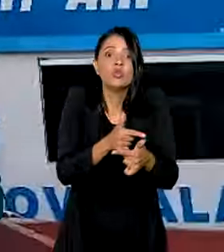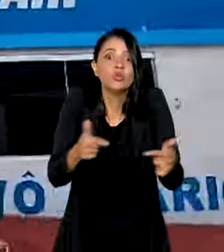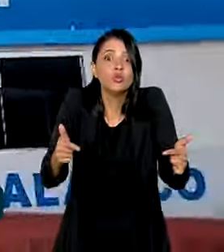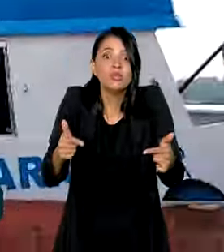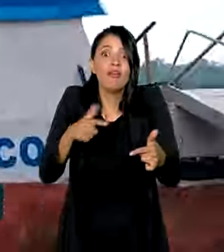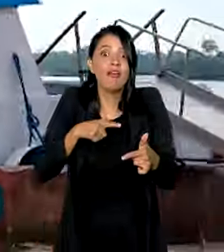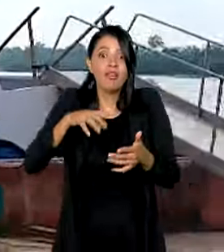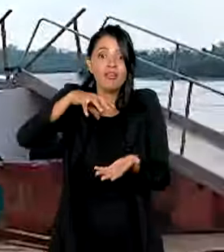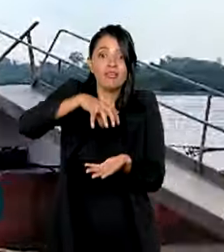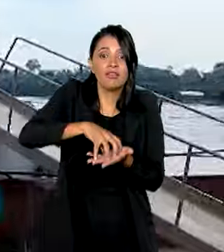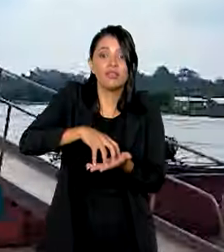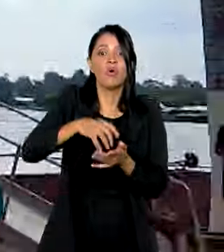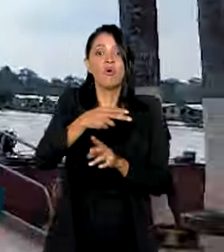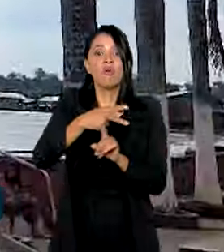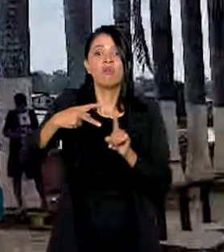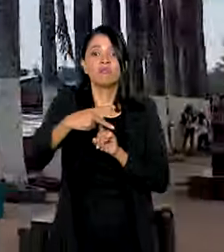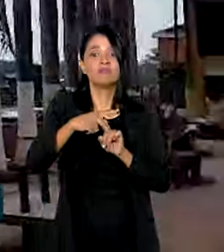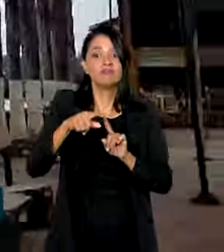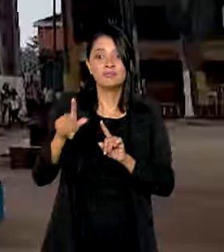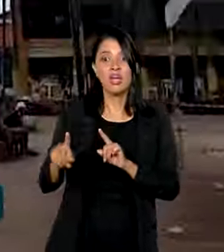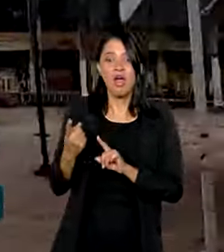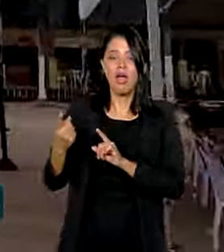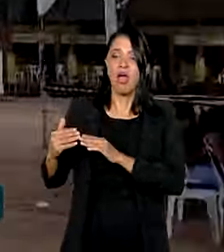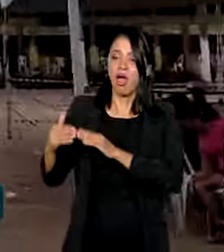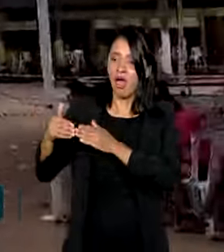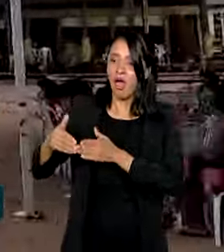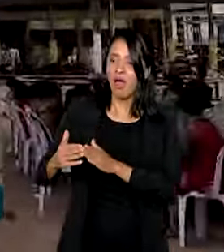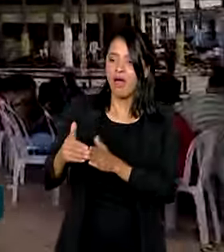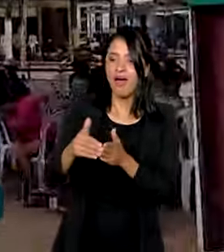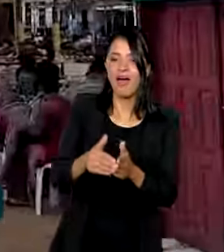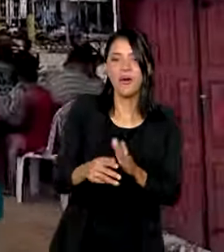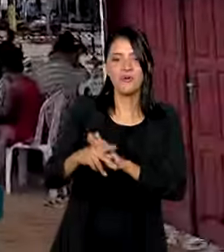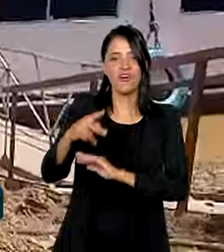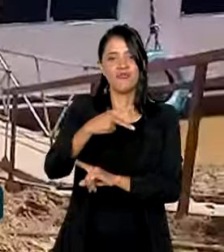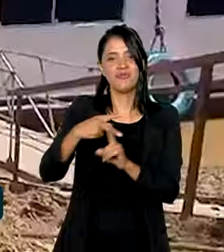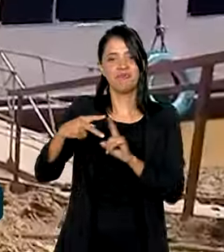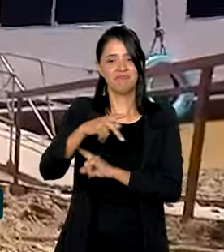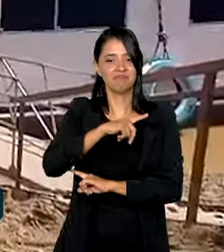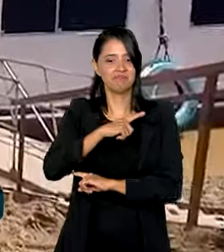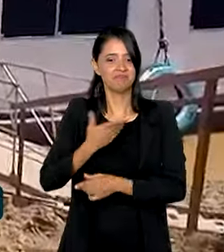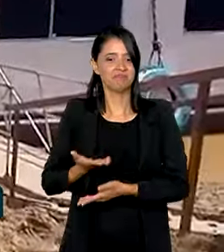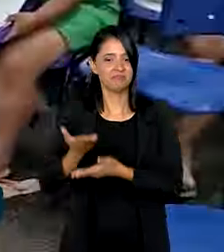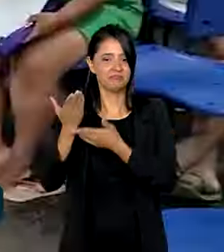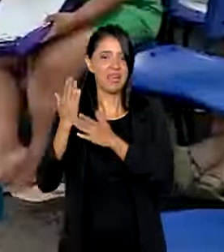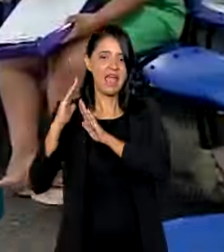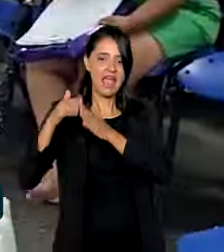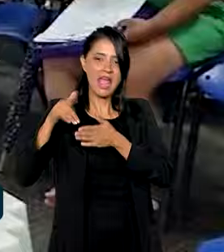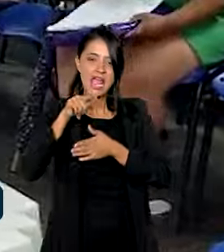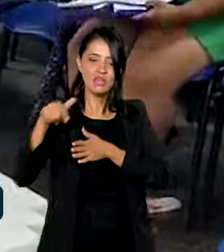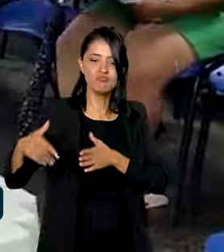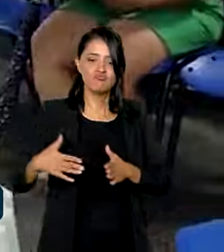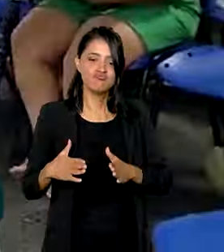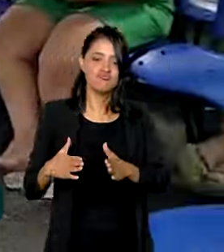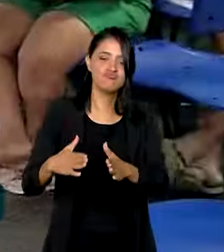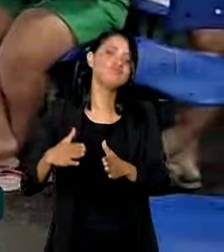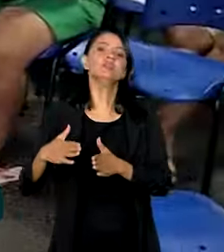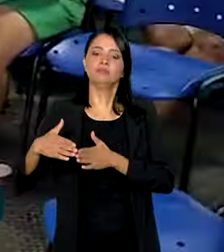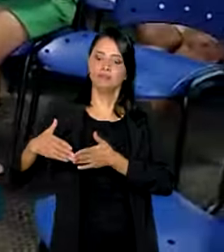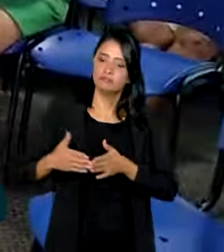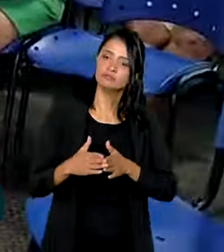agências do INSS. São as unidades flutuantes da Previdência Social, que pelos rios levam serviços